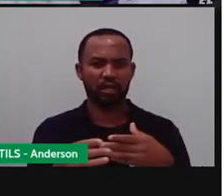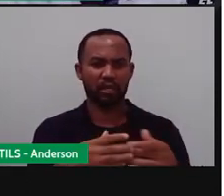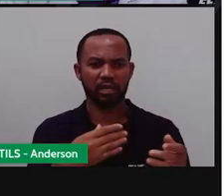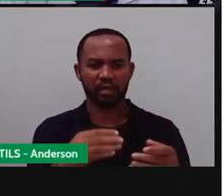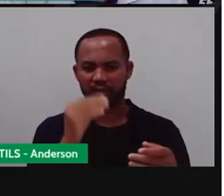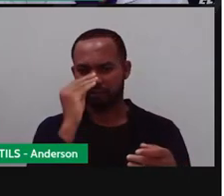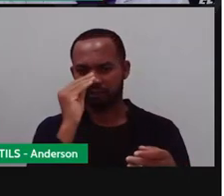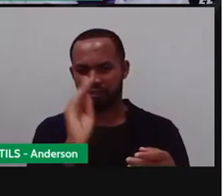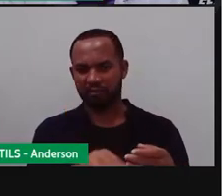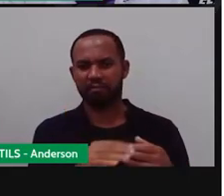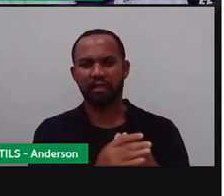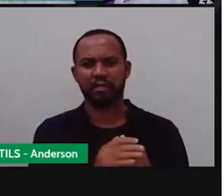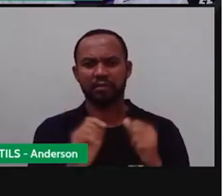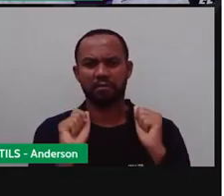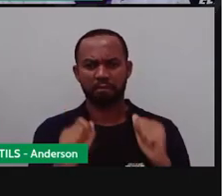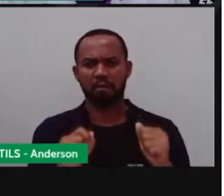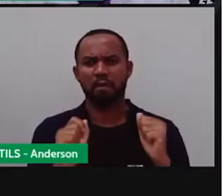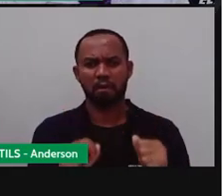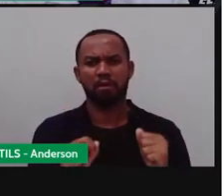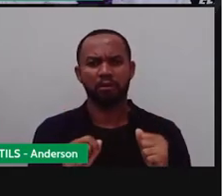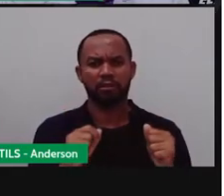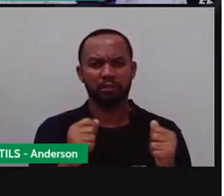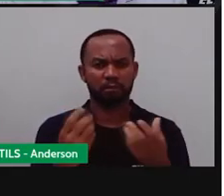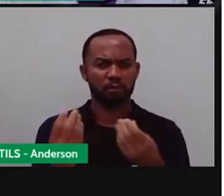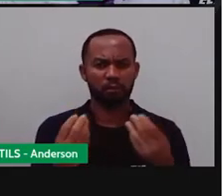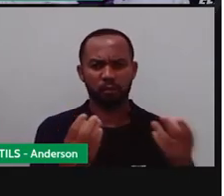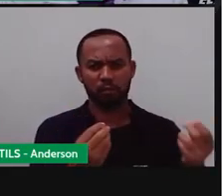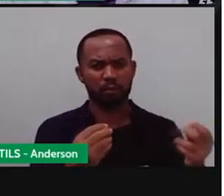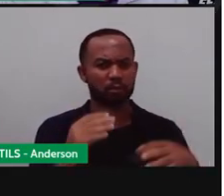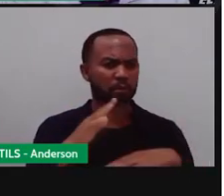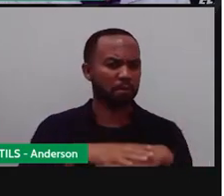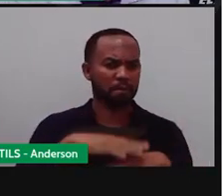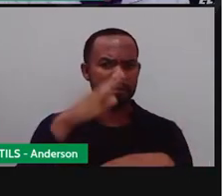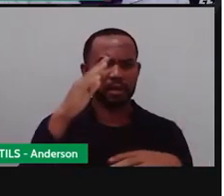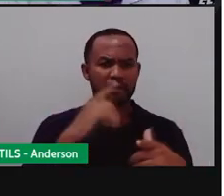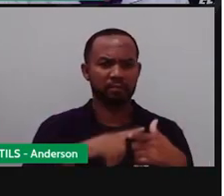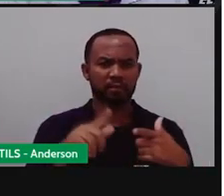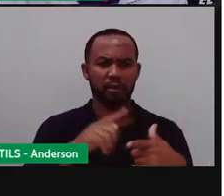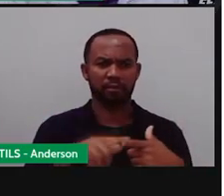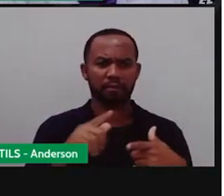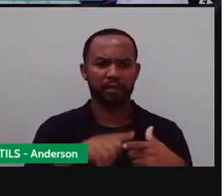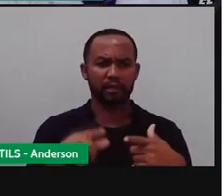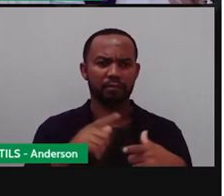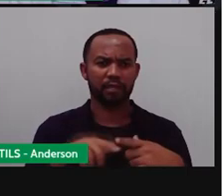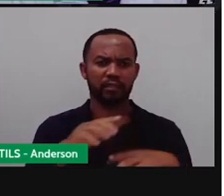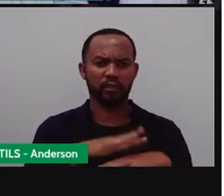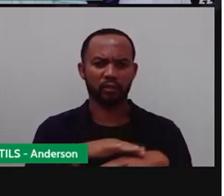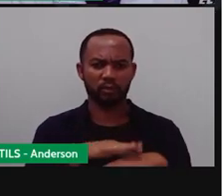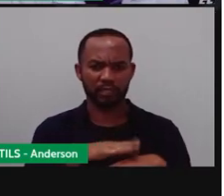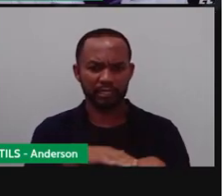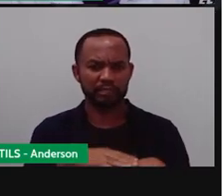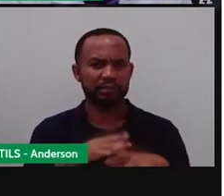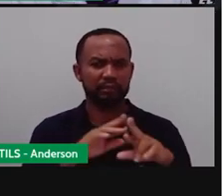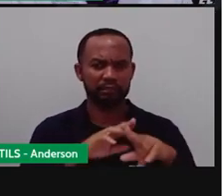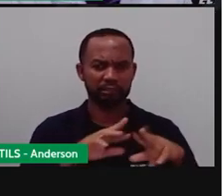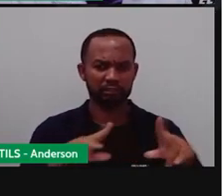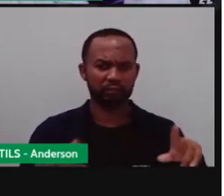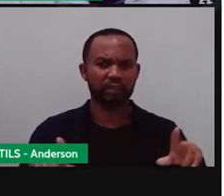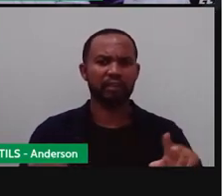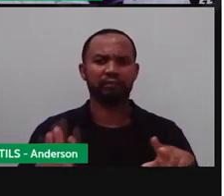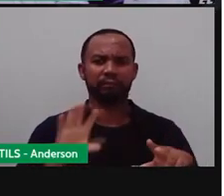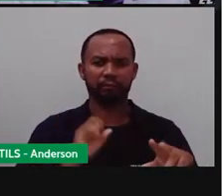a esses vetores é muito maior, obviamente teríamos o quê? Mais doenças associadas a esse